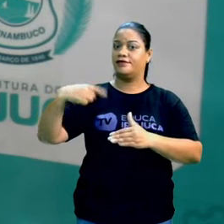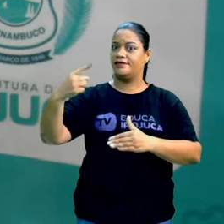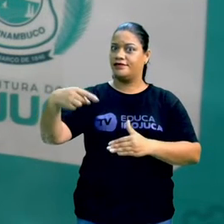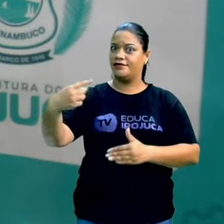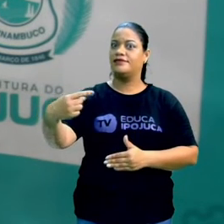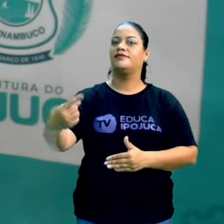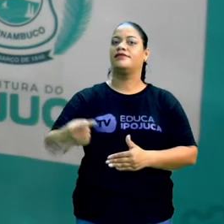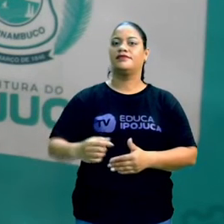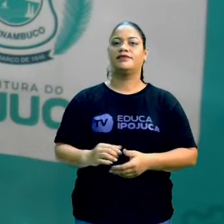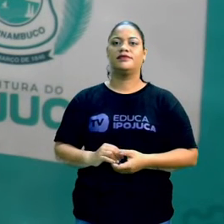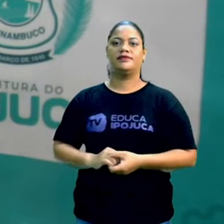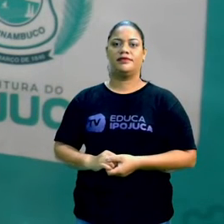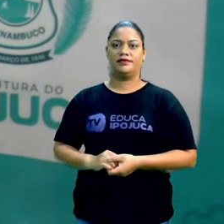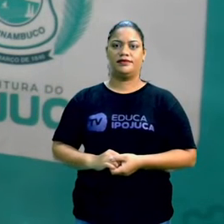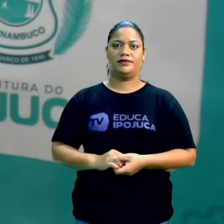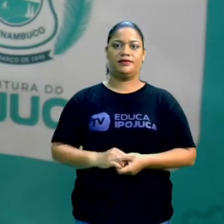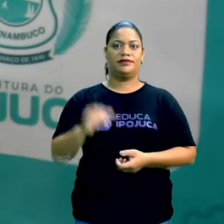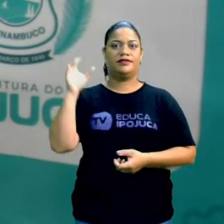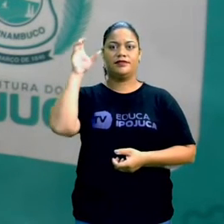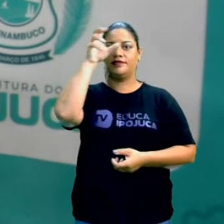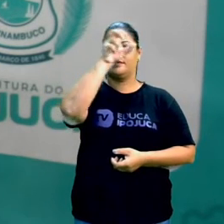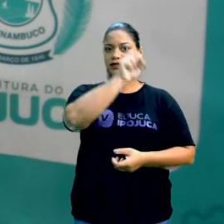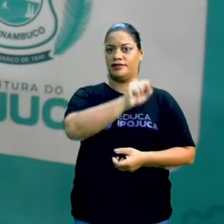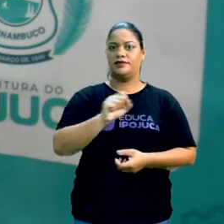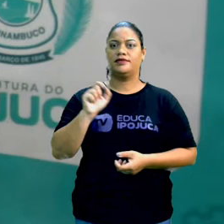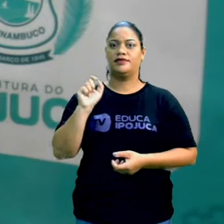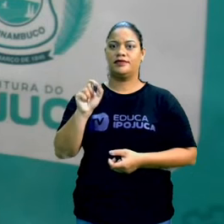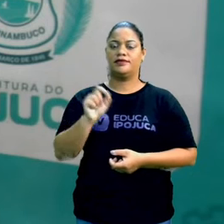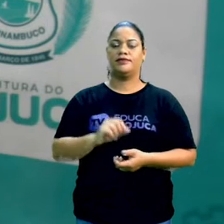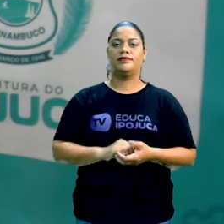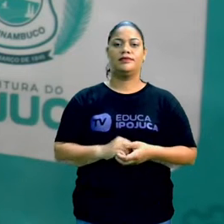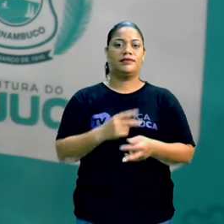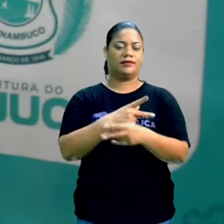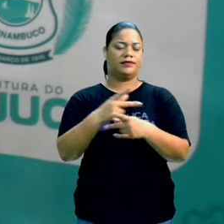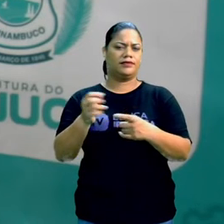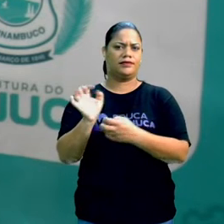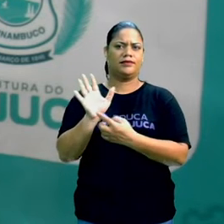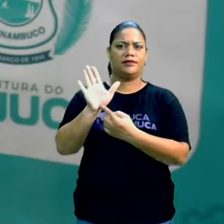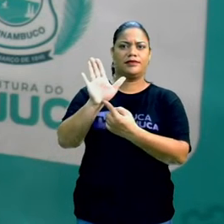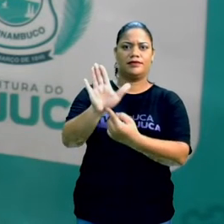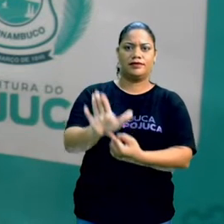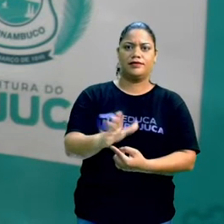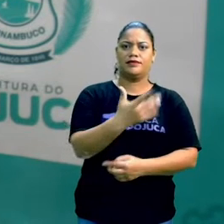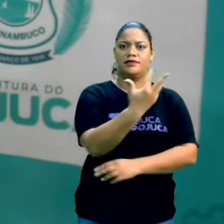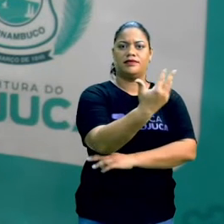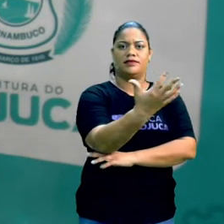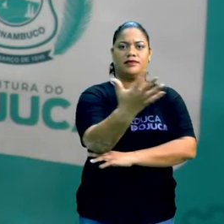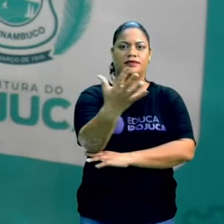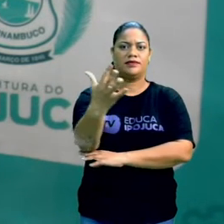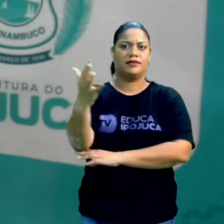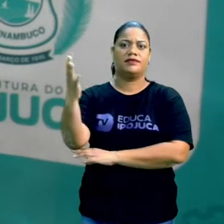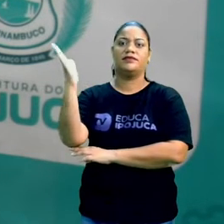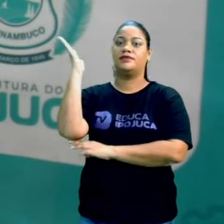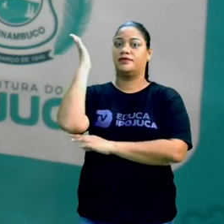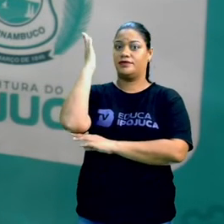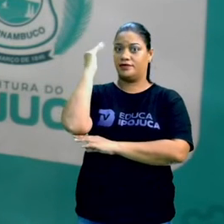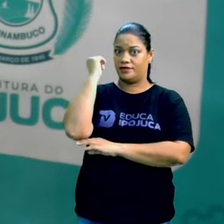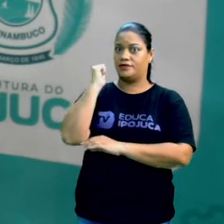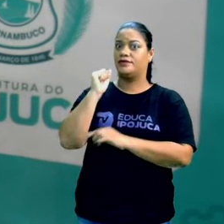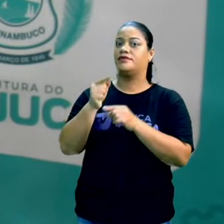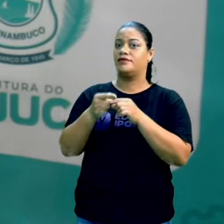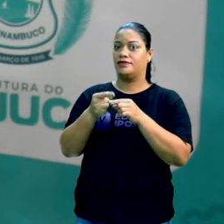Por exemplo, a gente compreender que se eu deixo uma coisa exposta na natureza, tenho que saber o material,